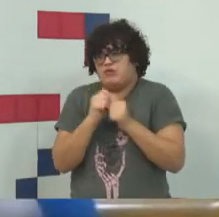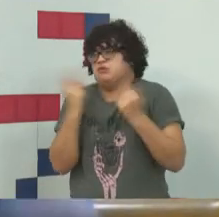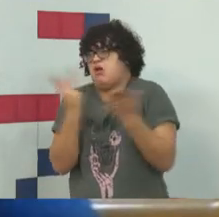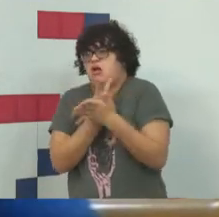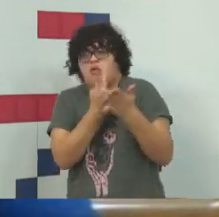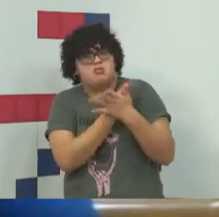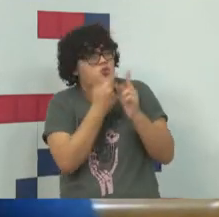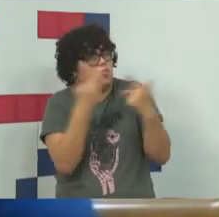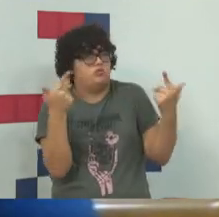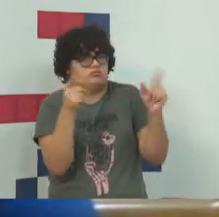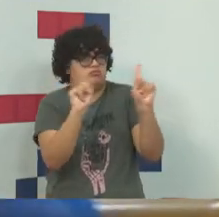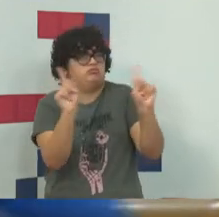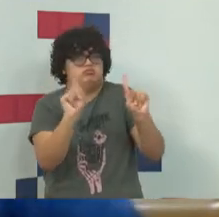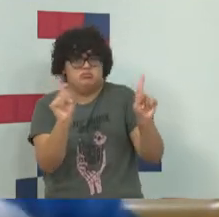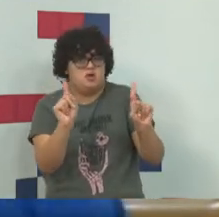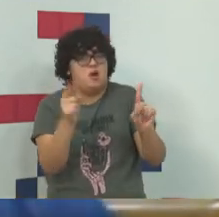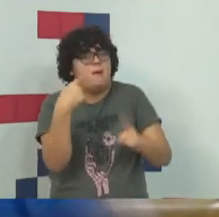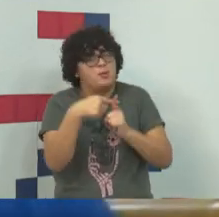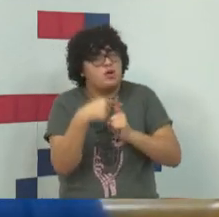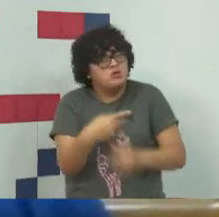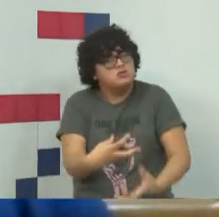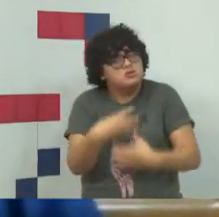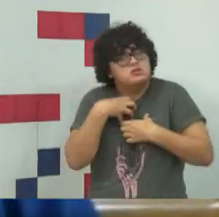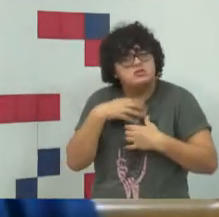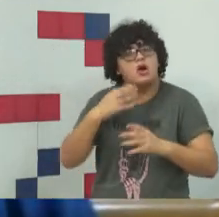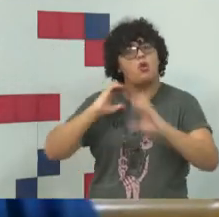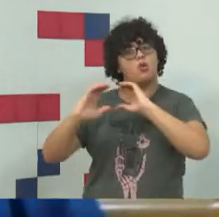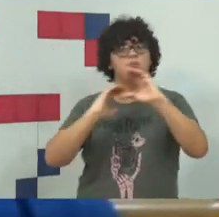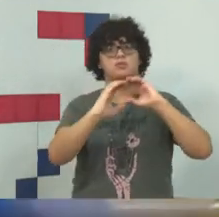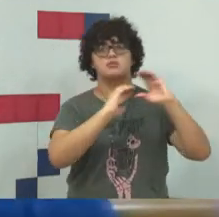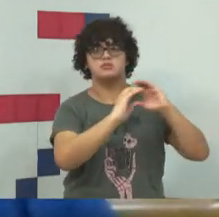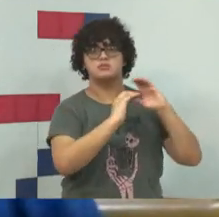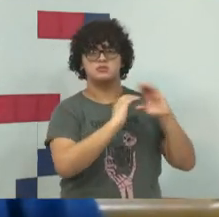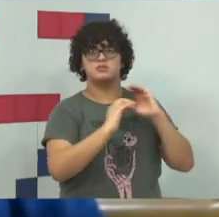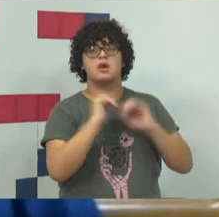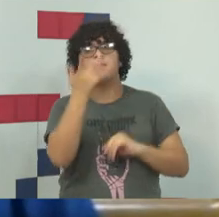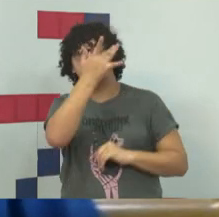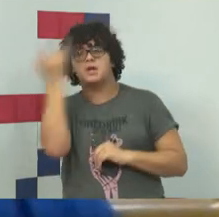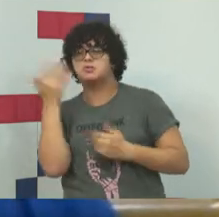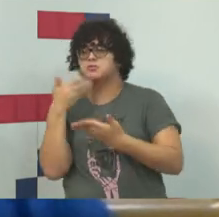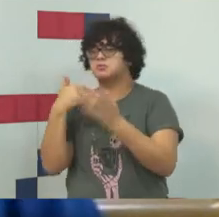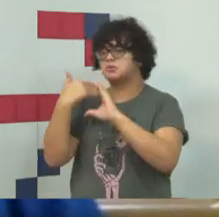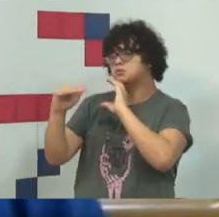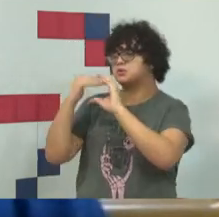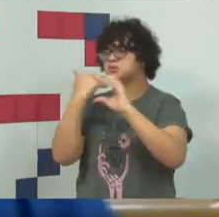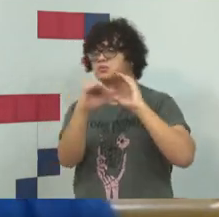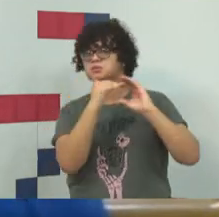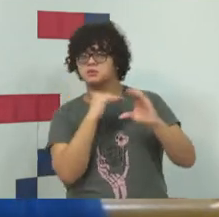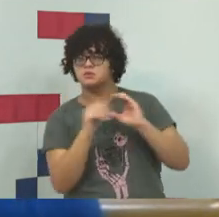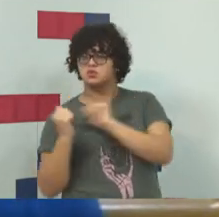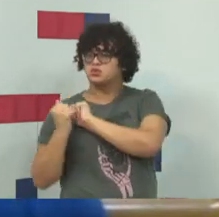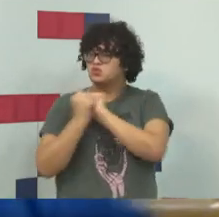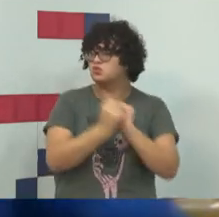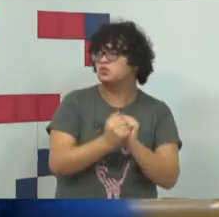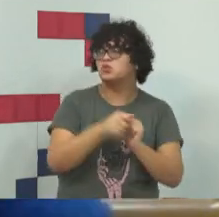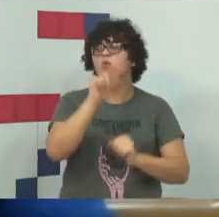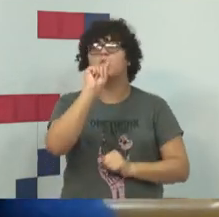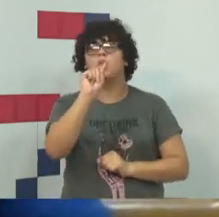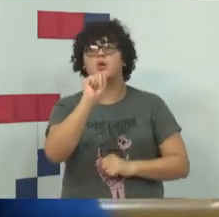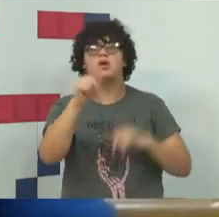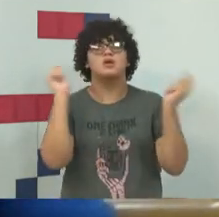por essas desinformações, porque eu sinto que a minha comunicação com as pessoas que estão me acompanhando tem sido